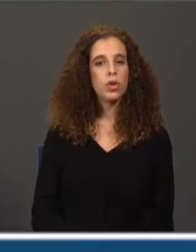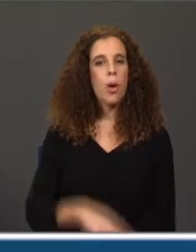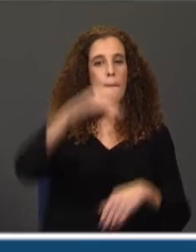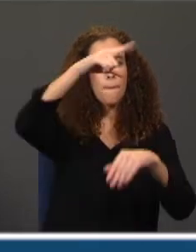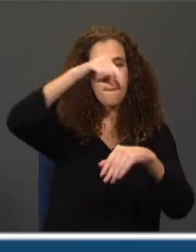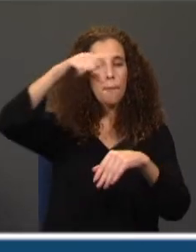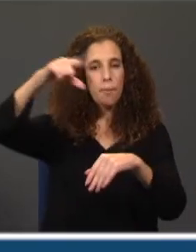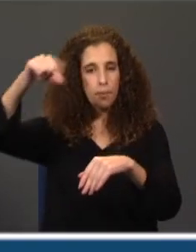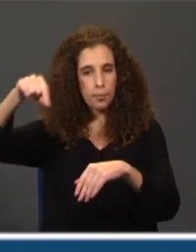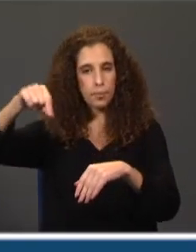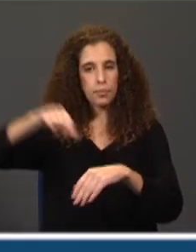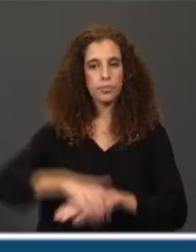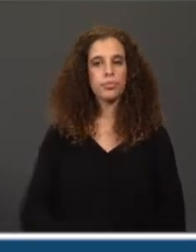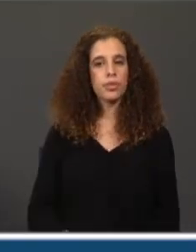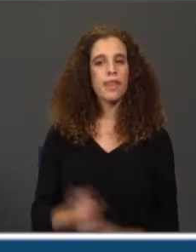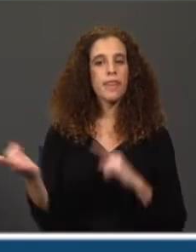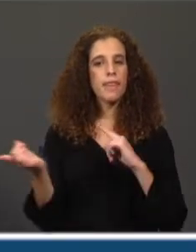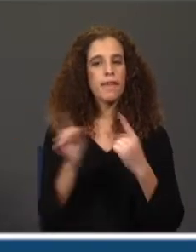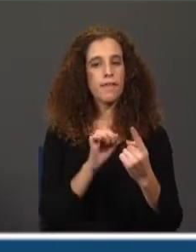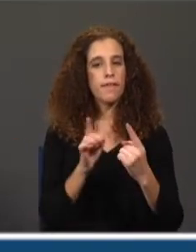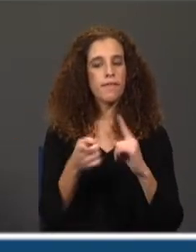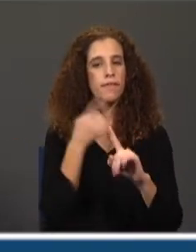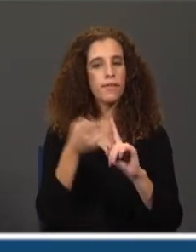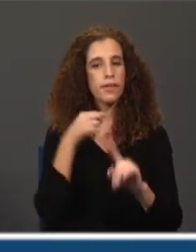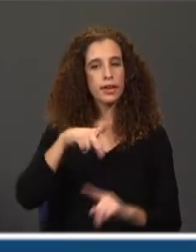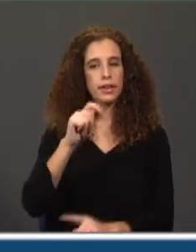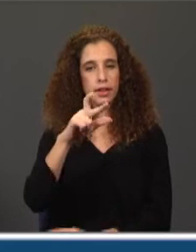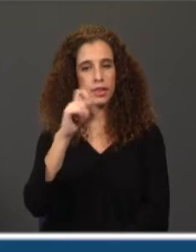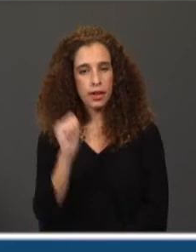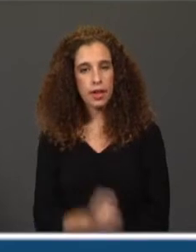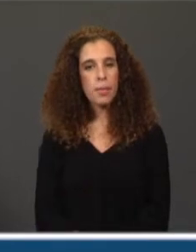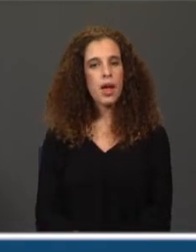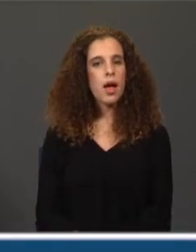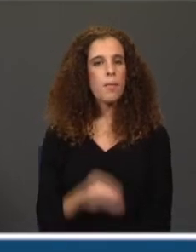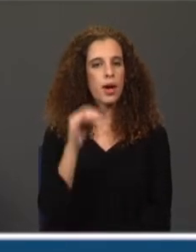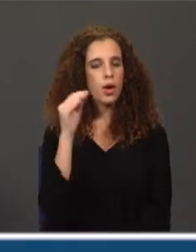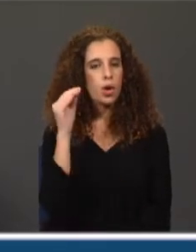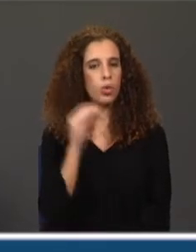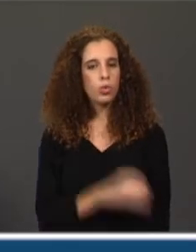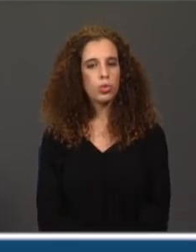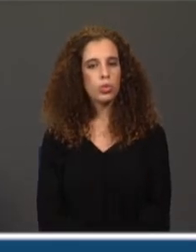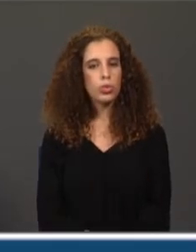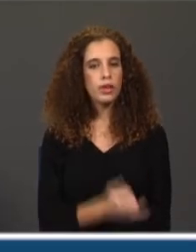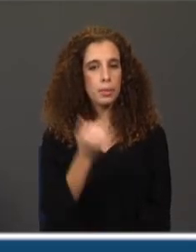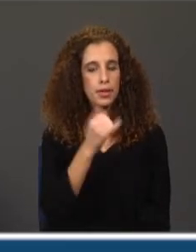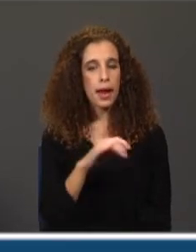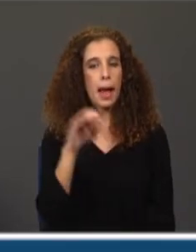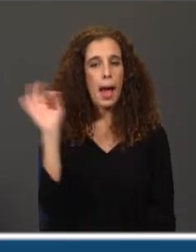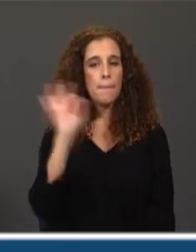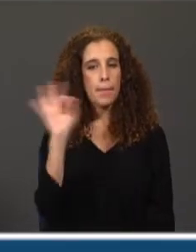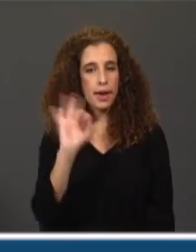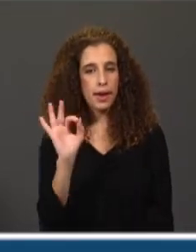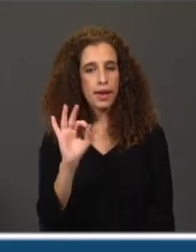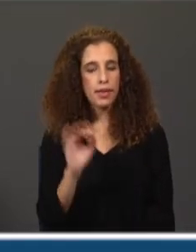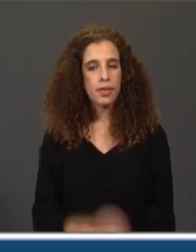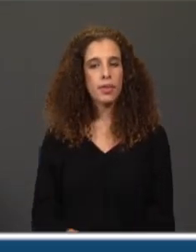orivos da feira de nelas. Para os imitar Amarelo de inveja pinçava molas nos calções antes de